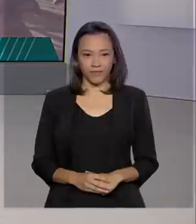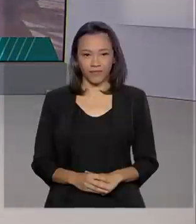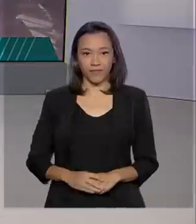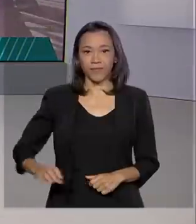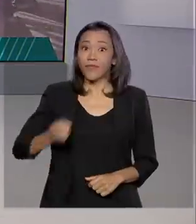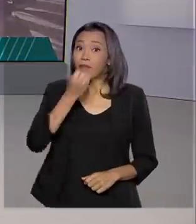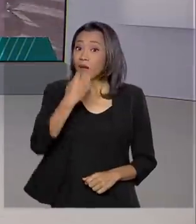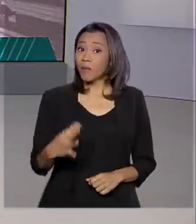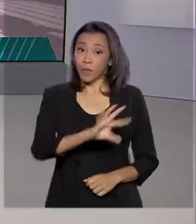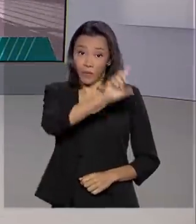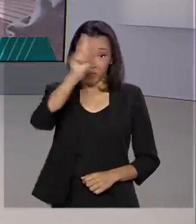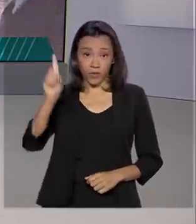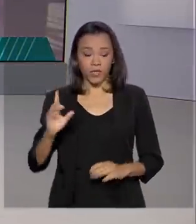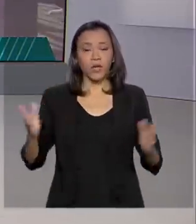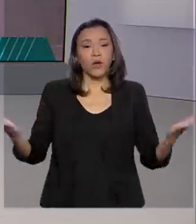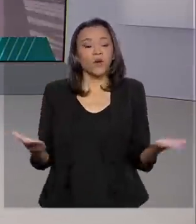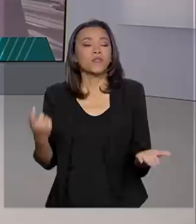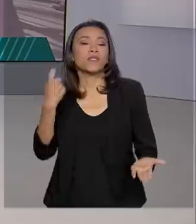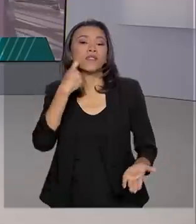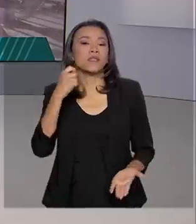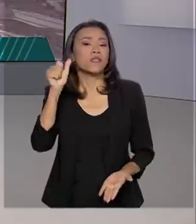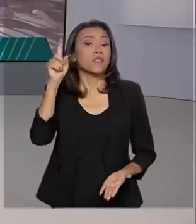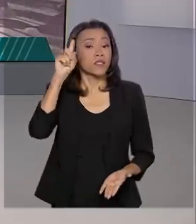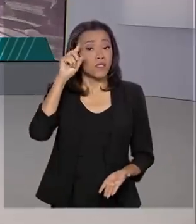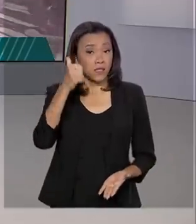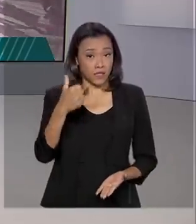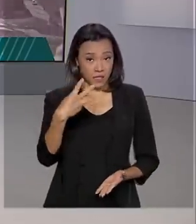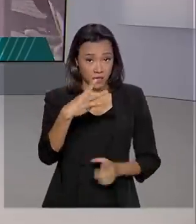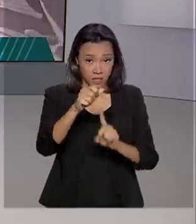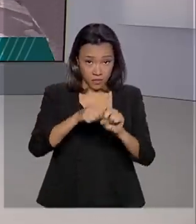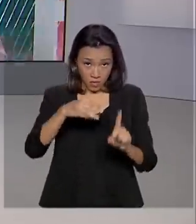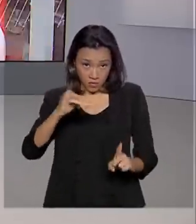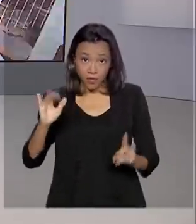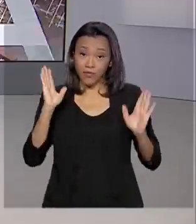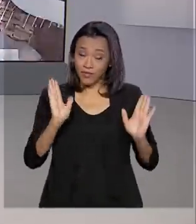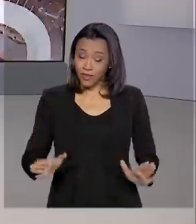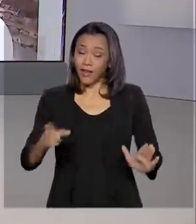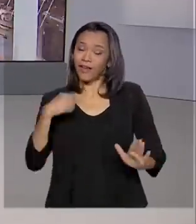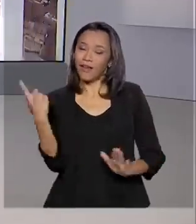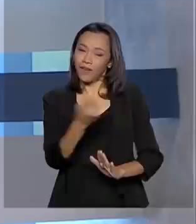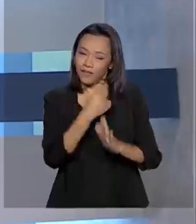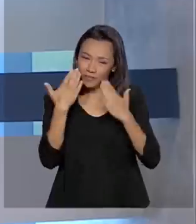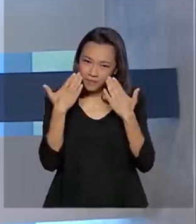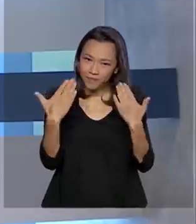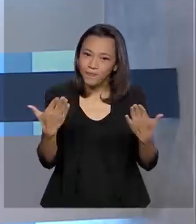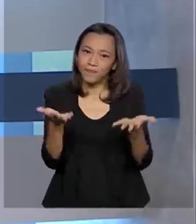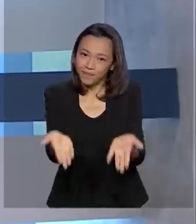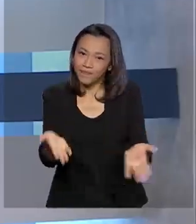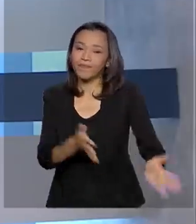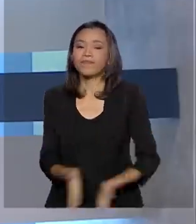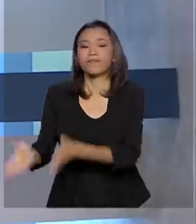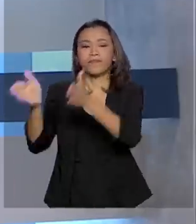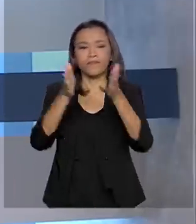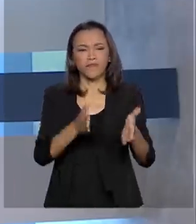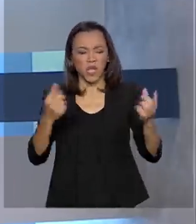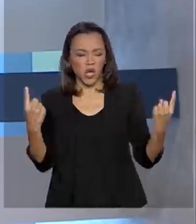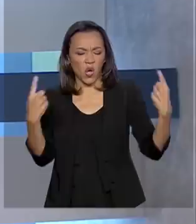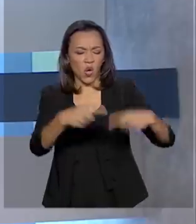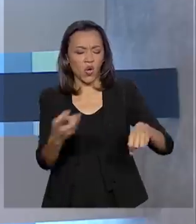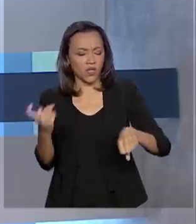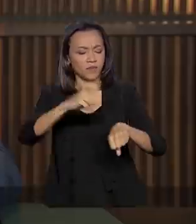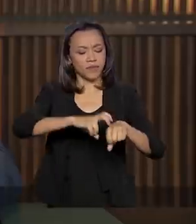Bom dia, hoje é sexta-feira, 13 de março. Já estamos no ar com o Brasil em Dia. Combate ao